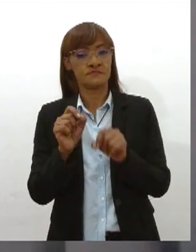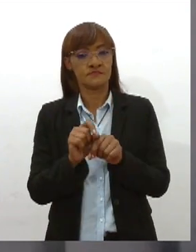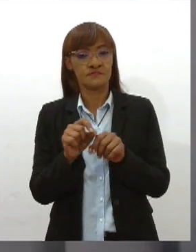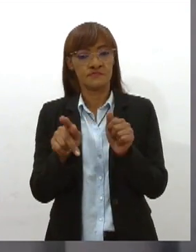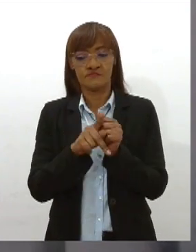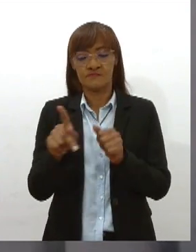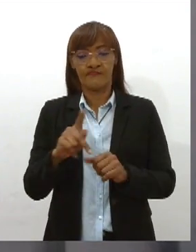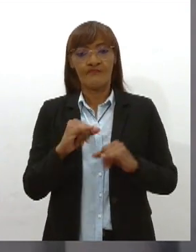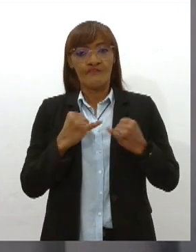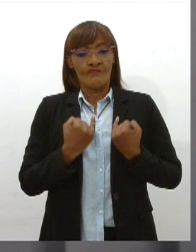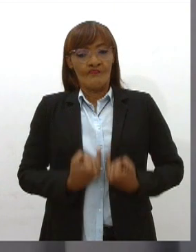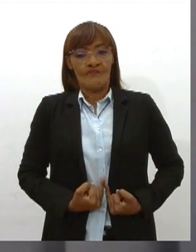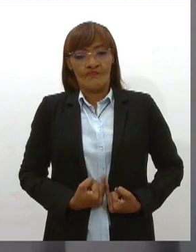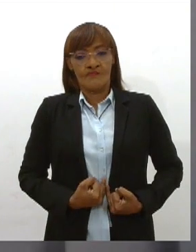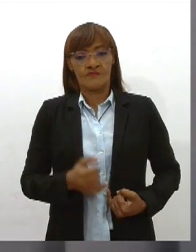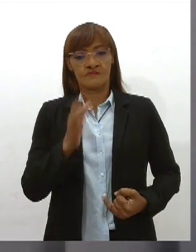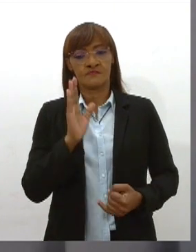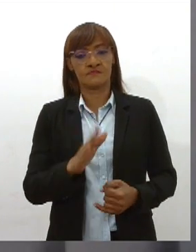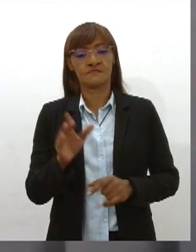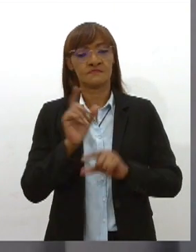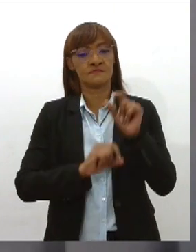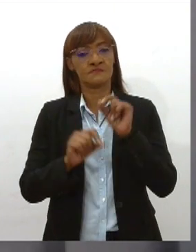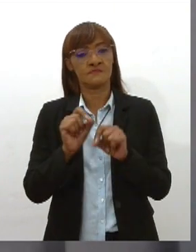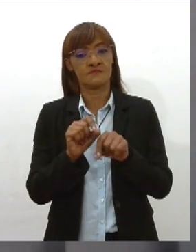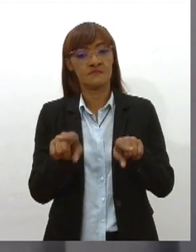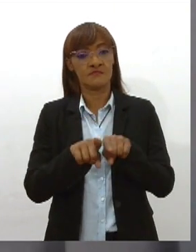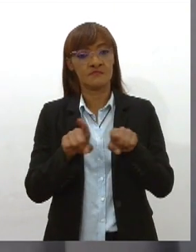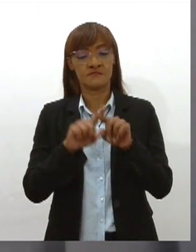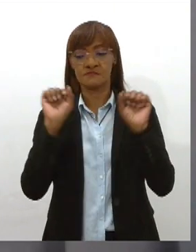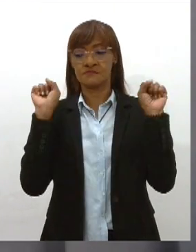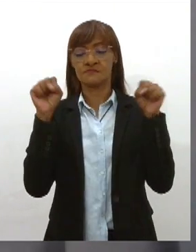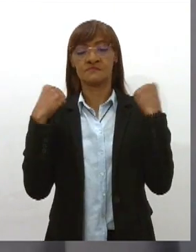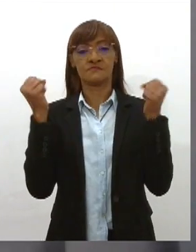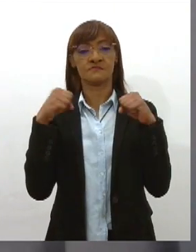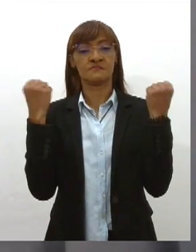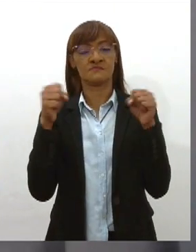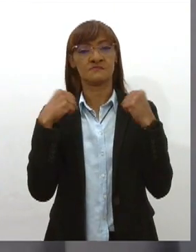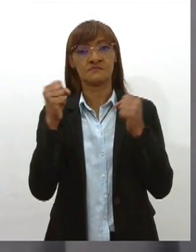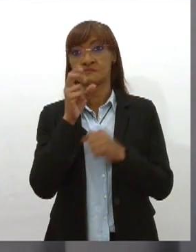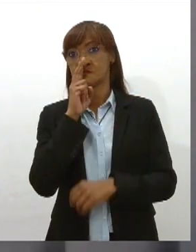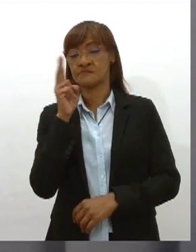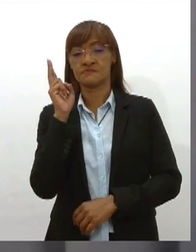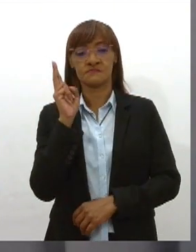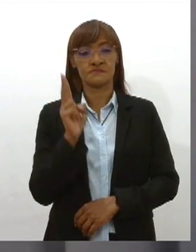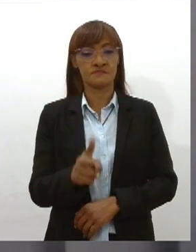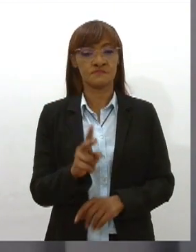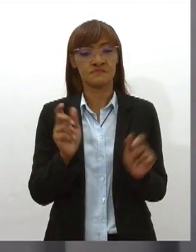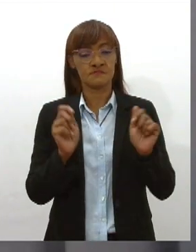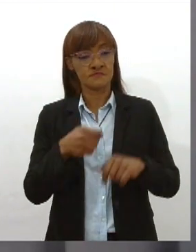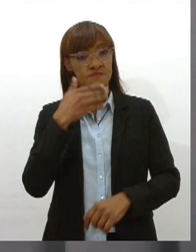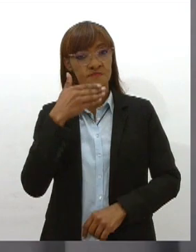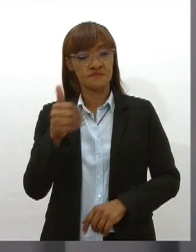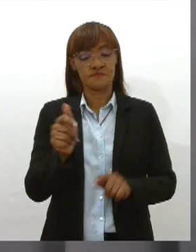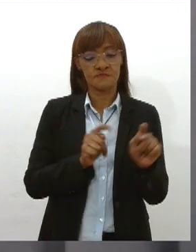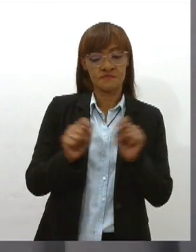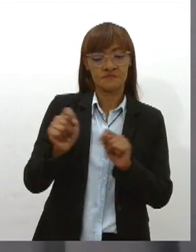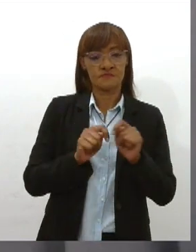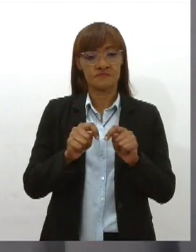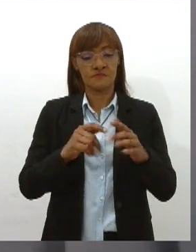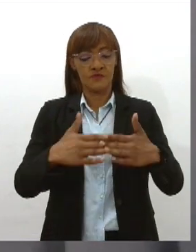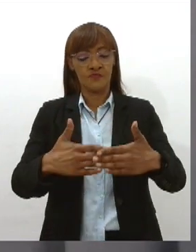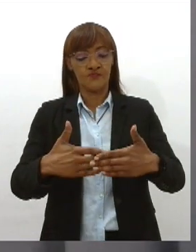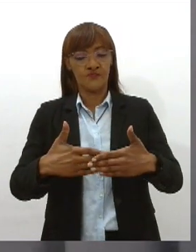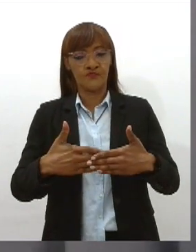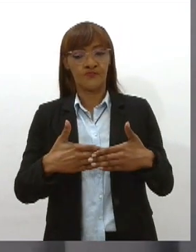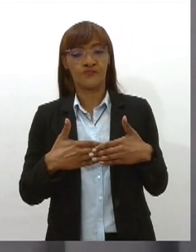hipocalórica e a prática de exercício físico intenso, a fim de melhorar o controle, perda e manutenção